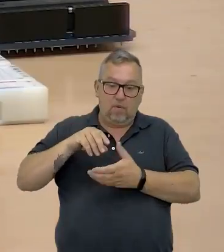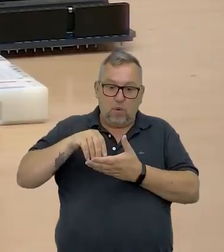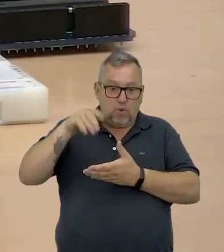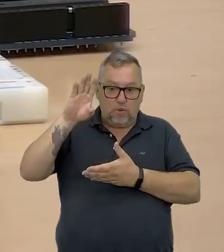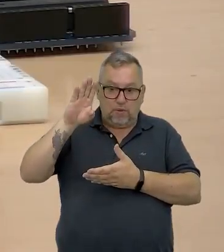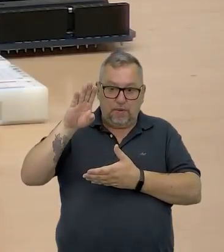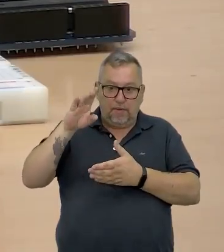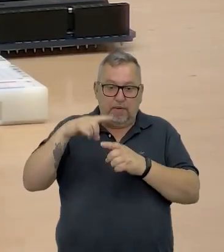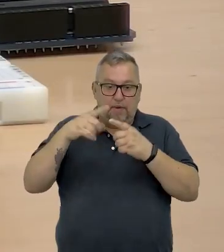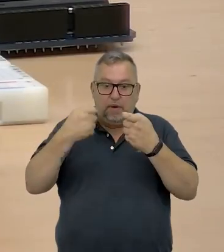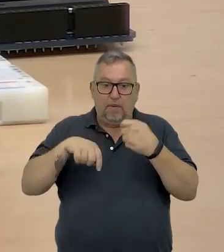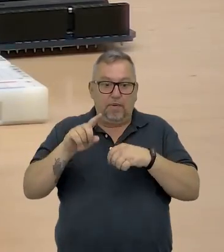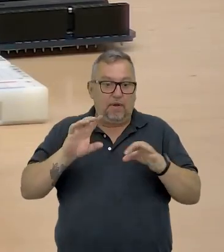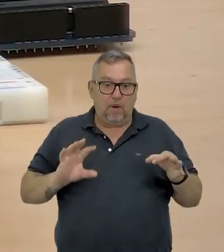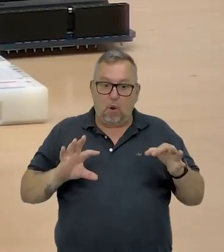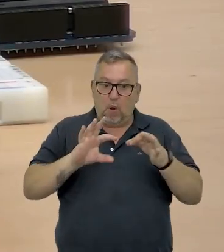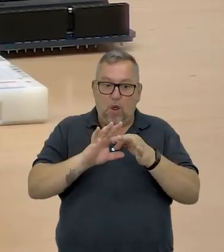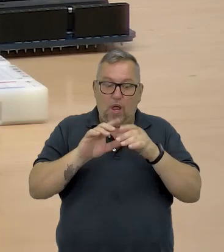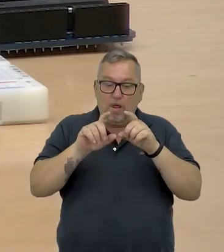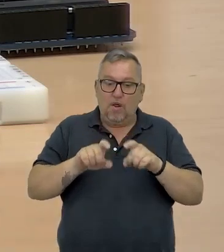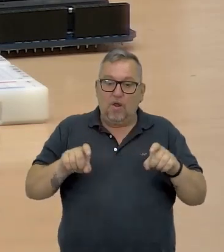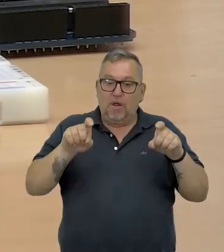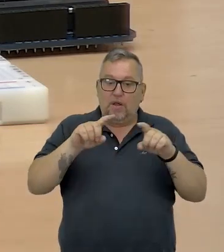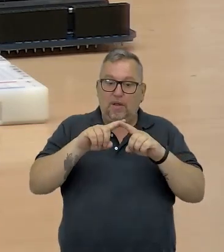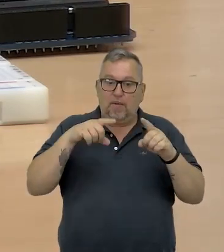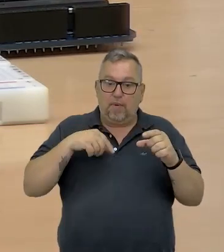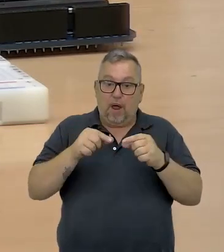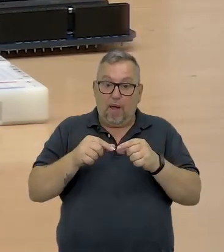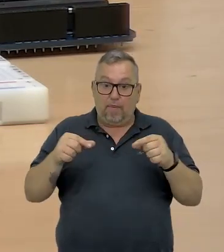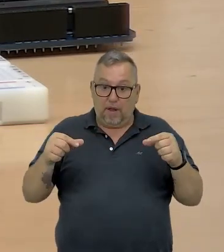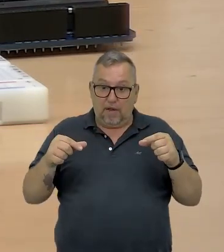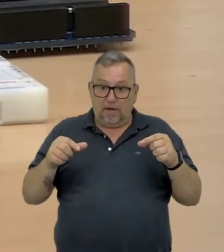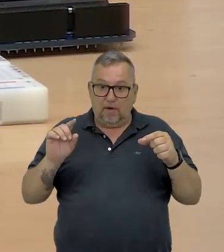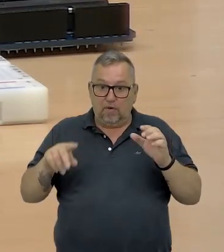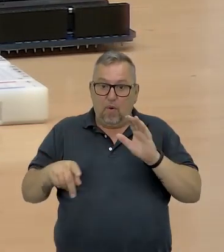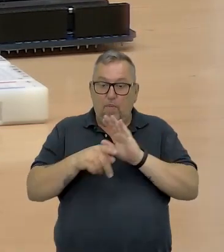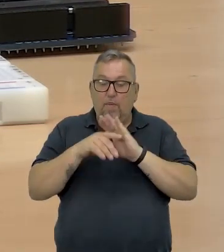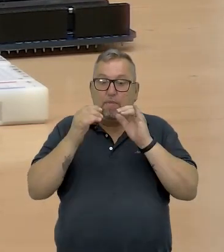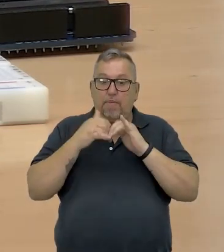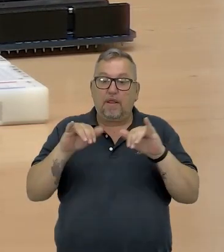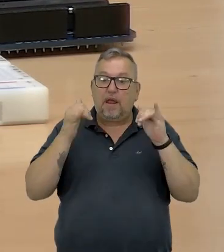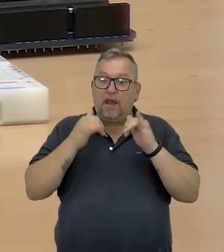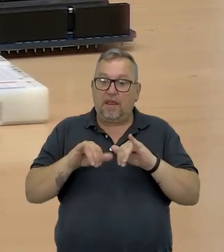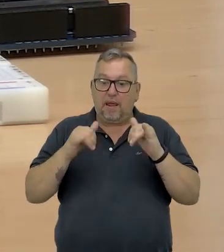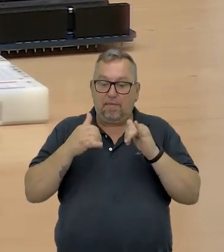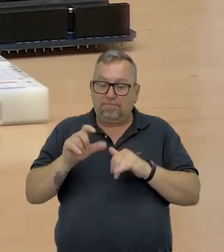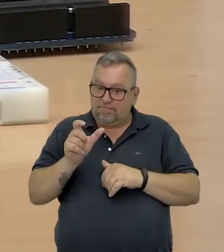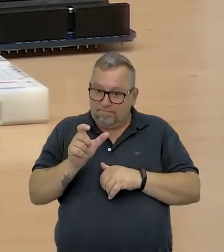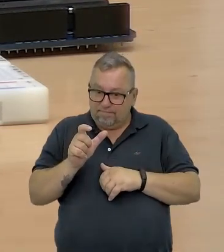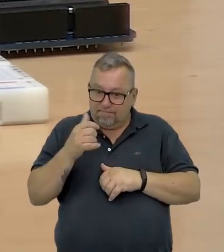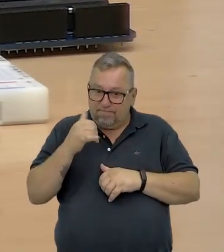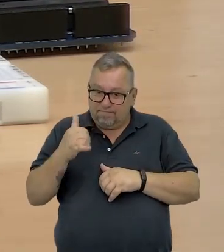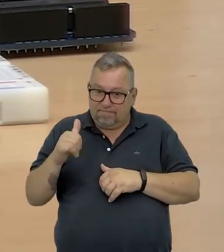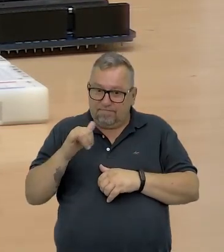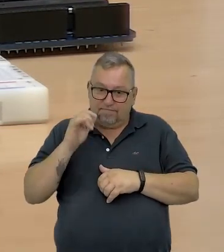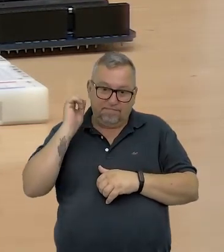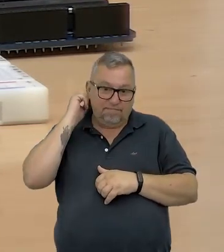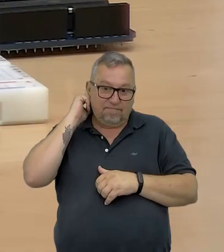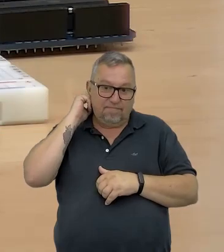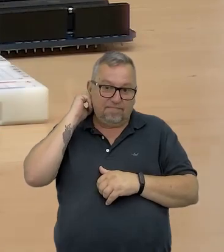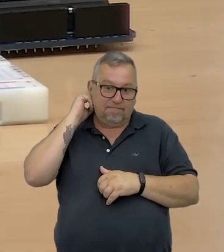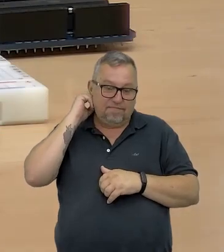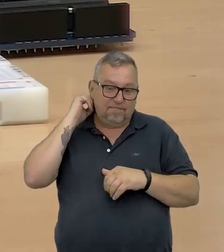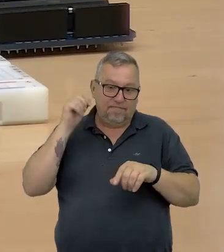conectar no computador. Você pode alimentar a placa através de bateria. Tá? Você pode alimentar a placa através de